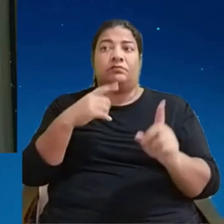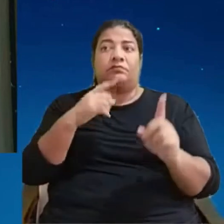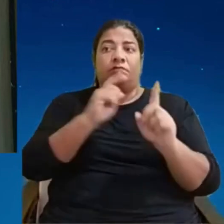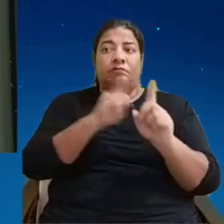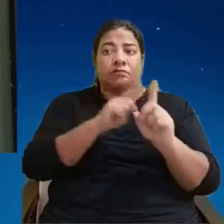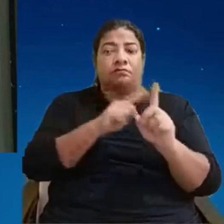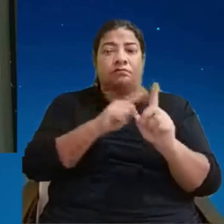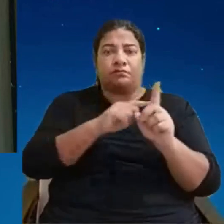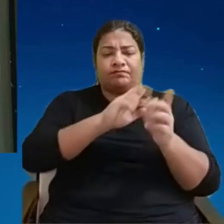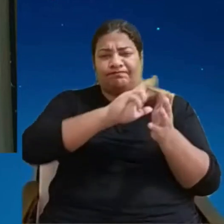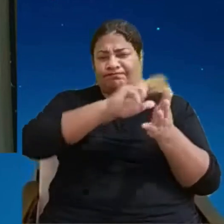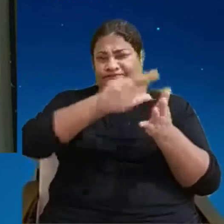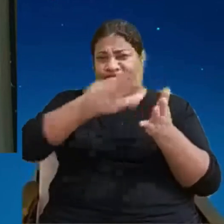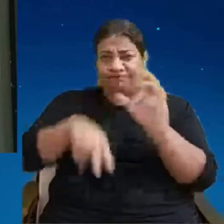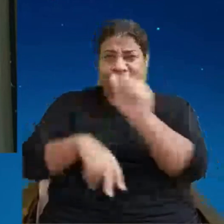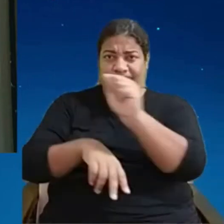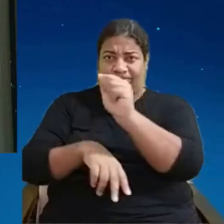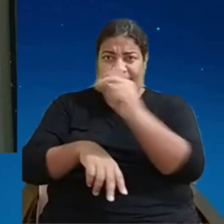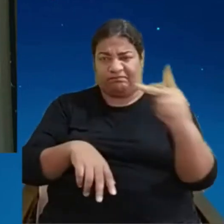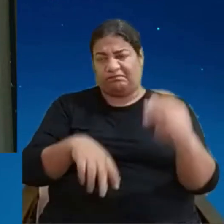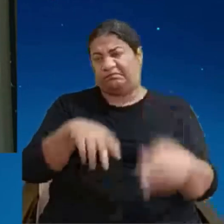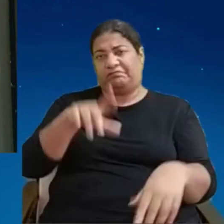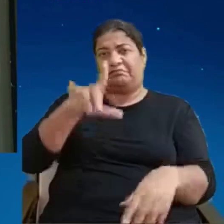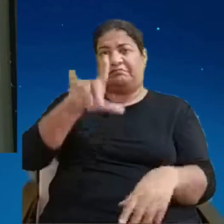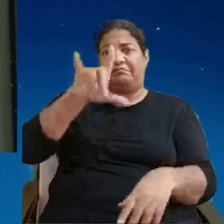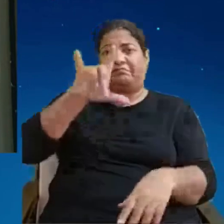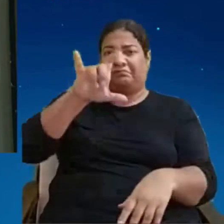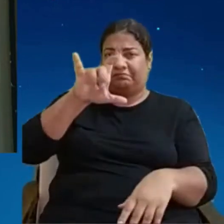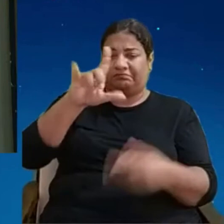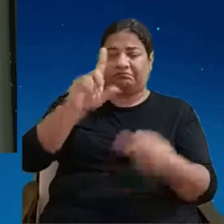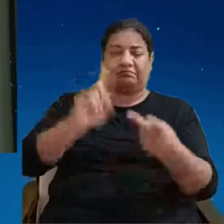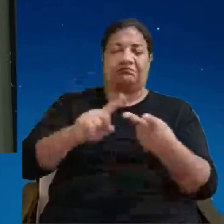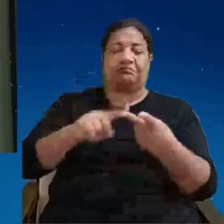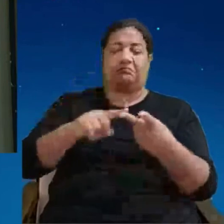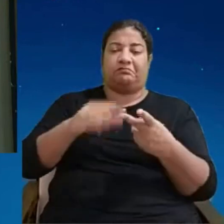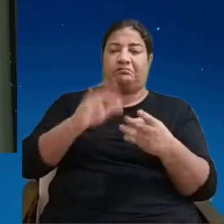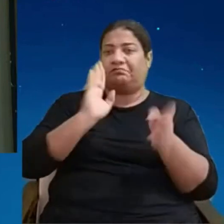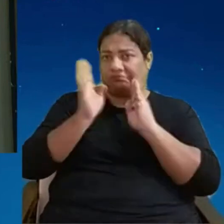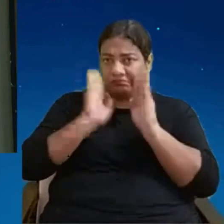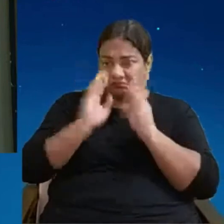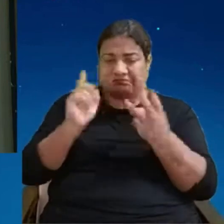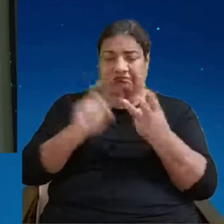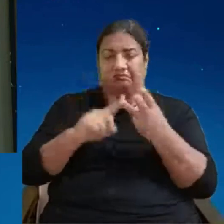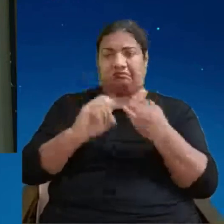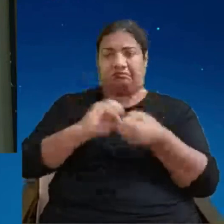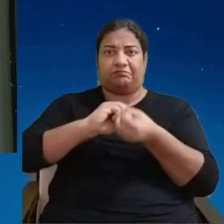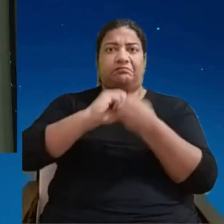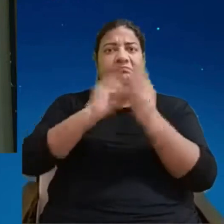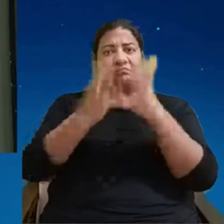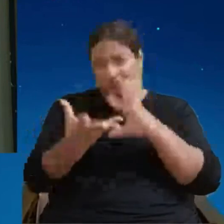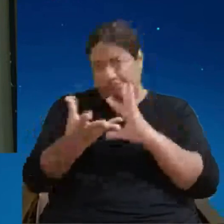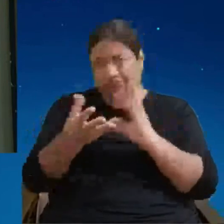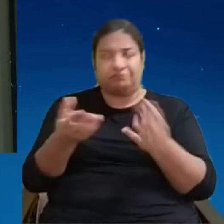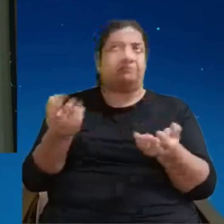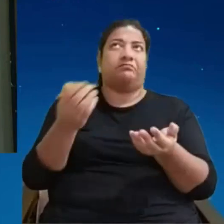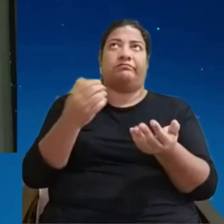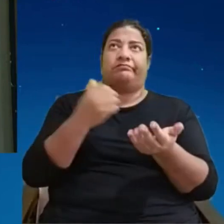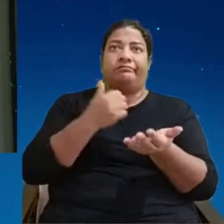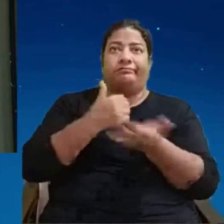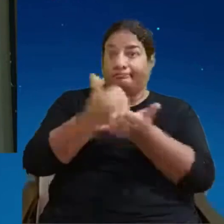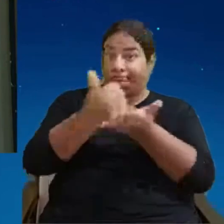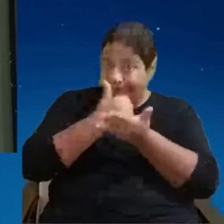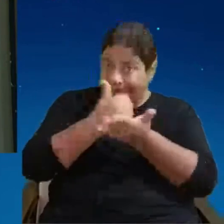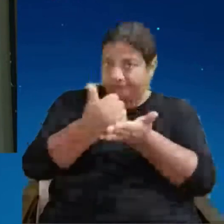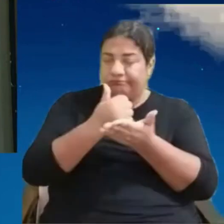Instagram Facebook na época tinha até o Orkut as empresas de delivery o Internet Bank tudo em cima de uma